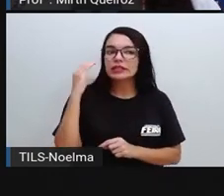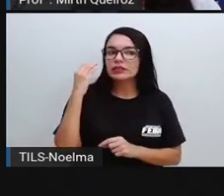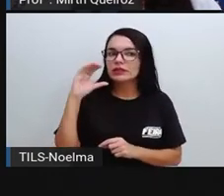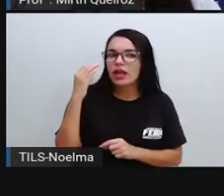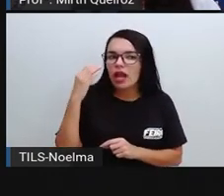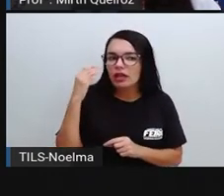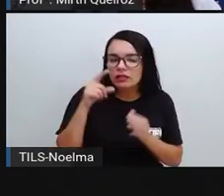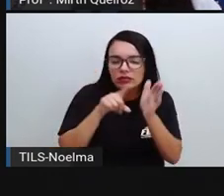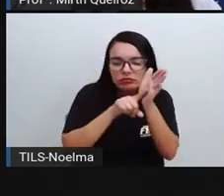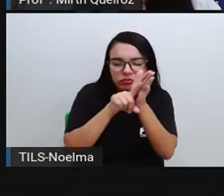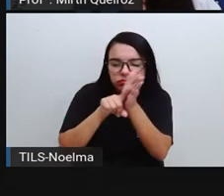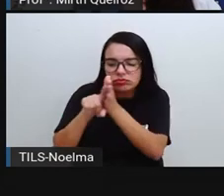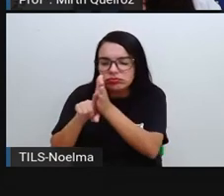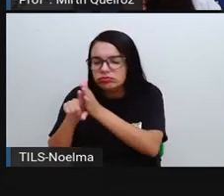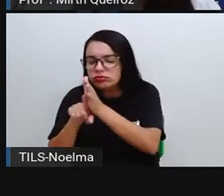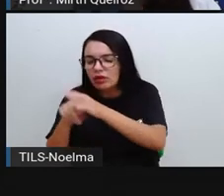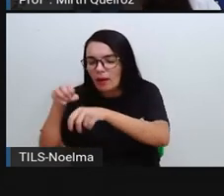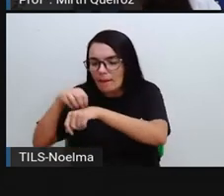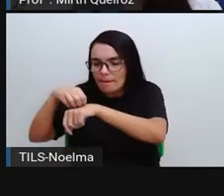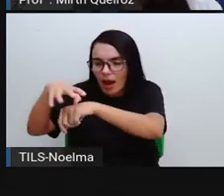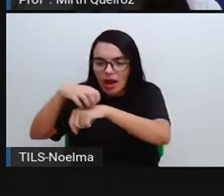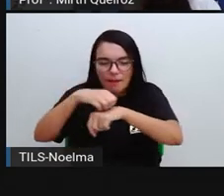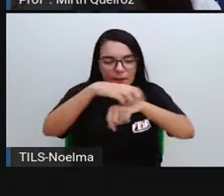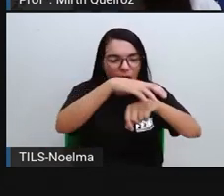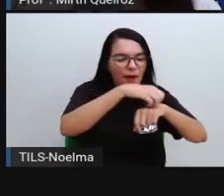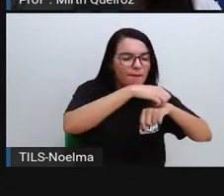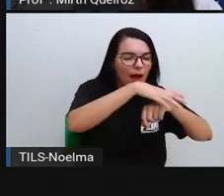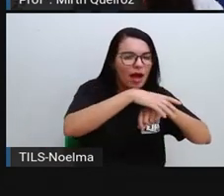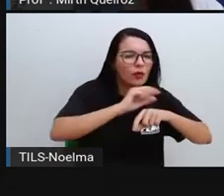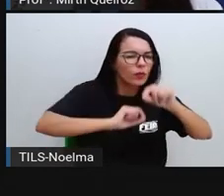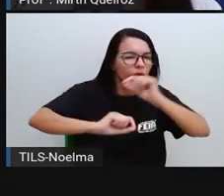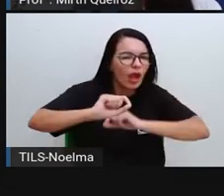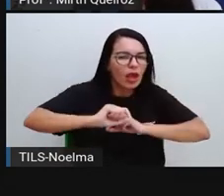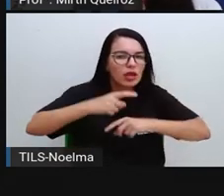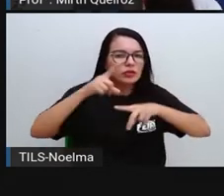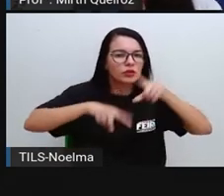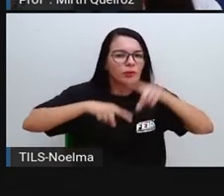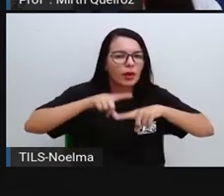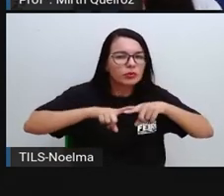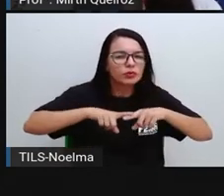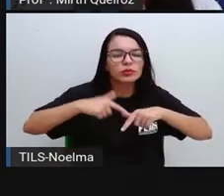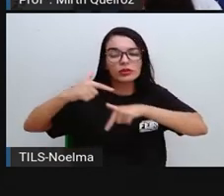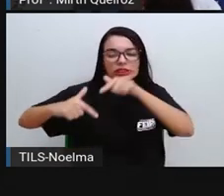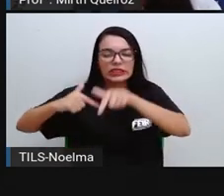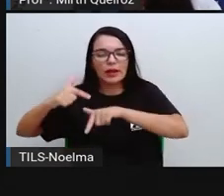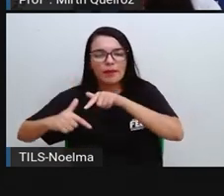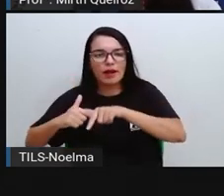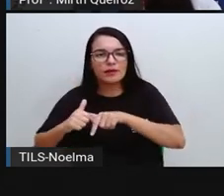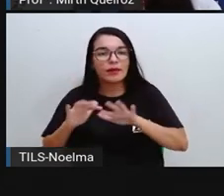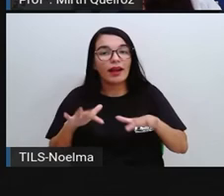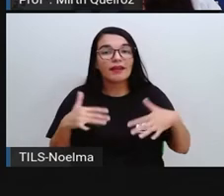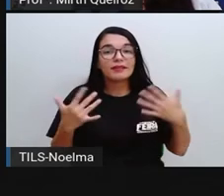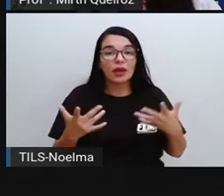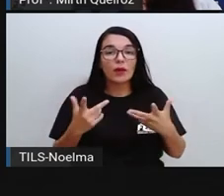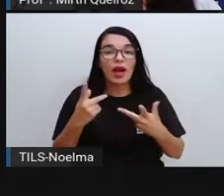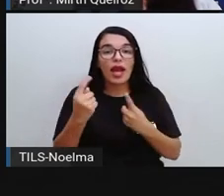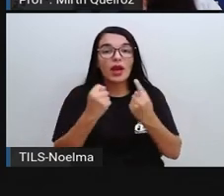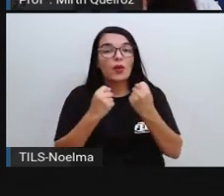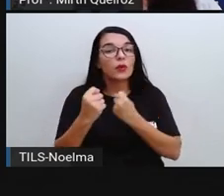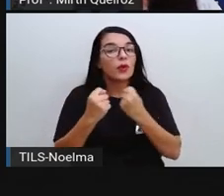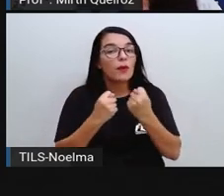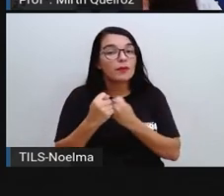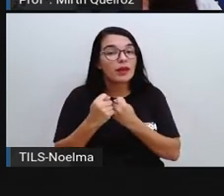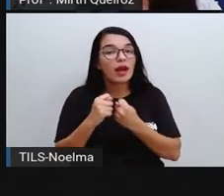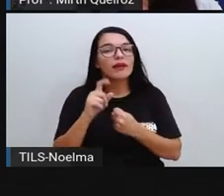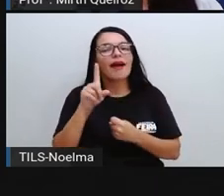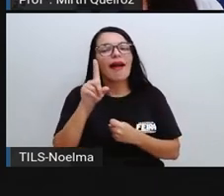de distribuição e consumo de bens e serviços. Portanto, a economia, ela é o estudo das escolhas